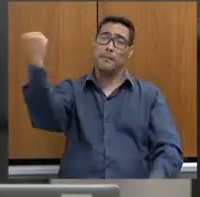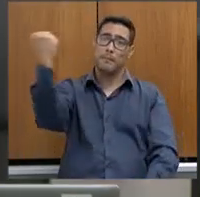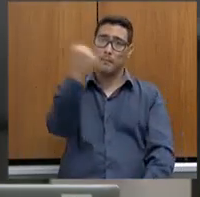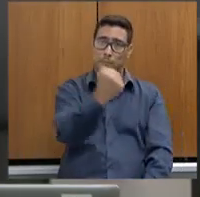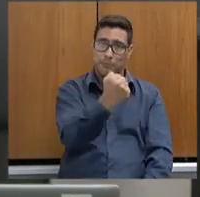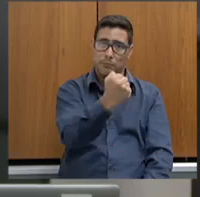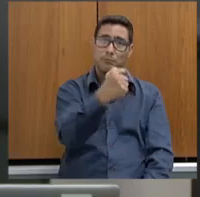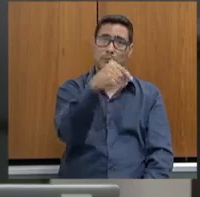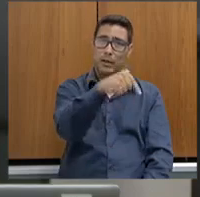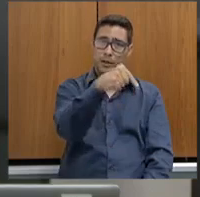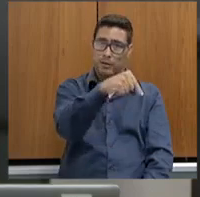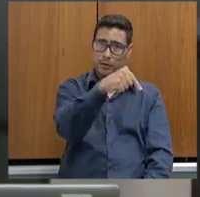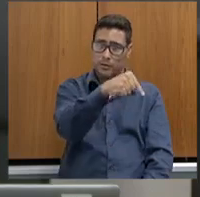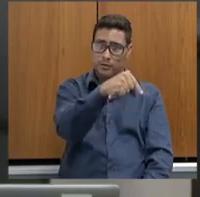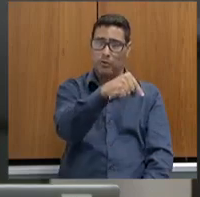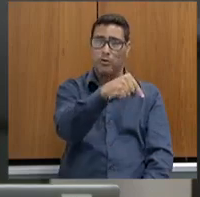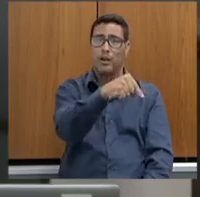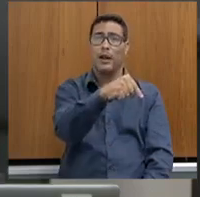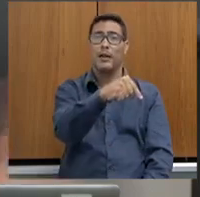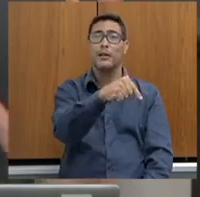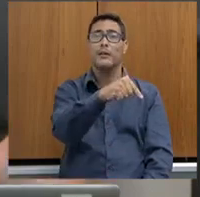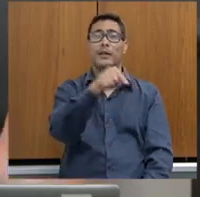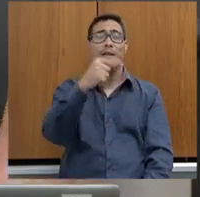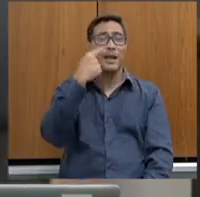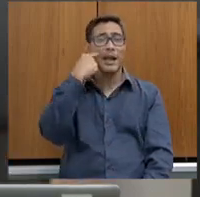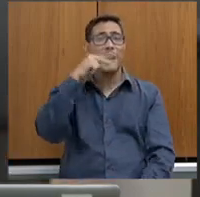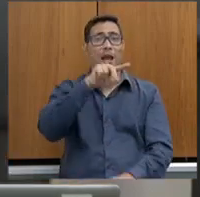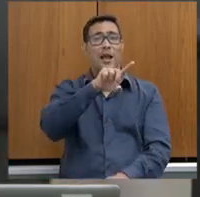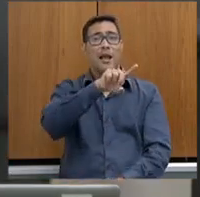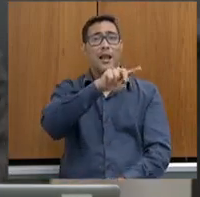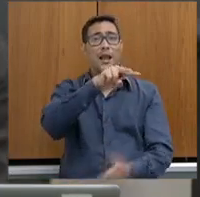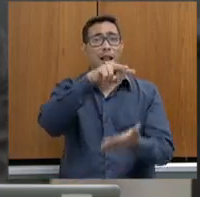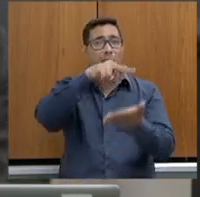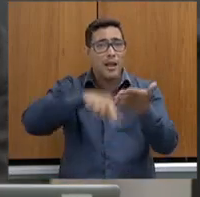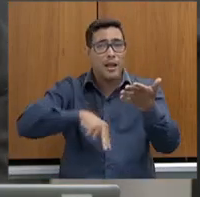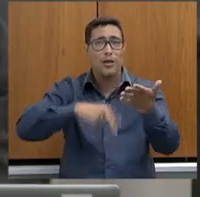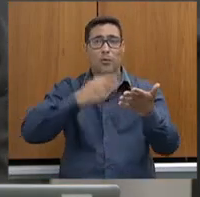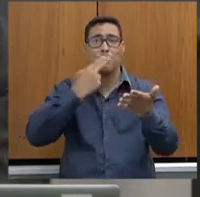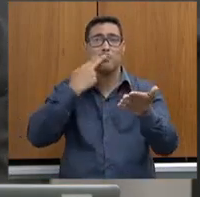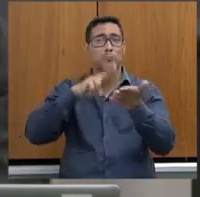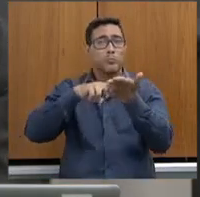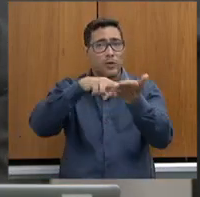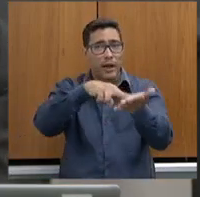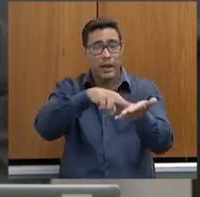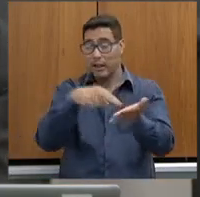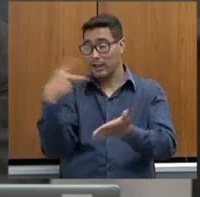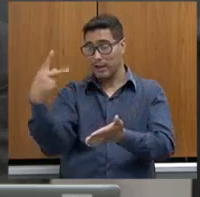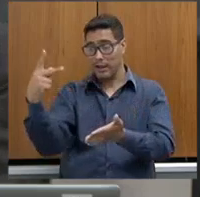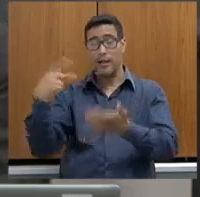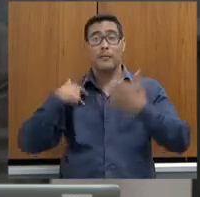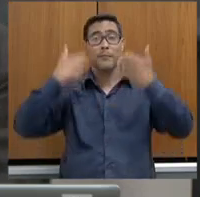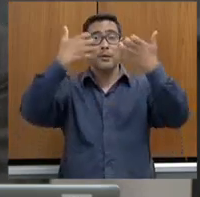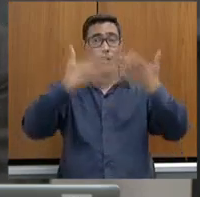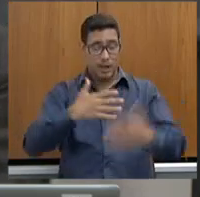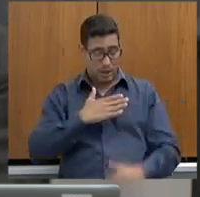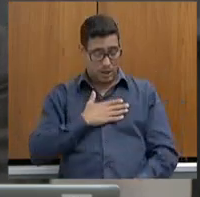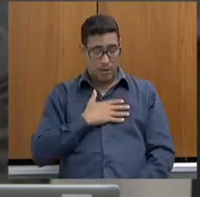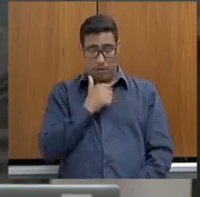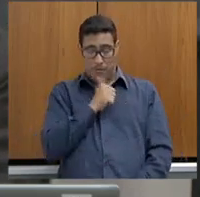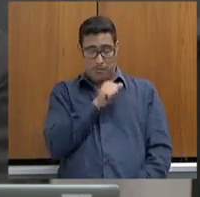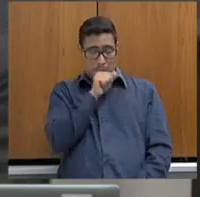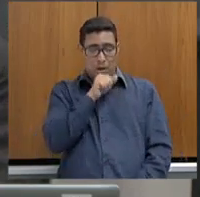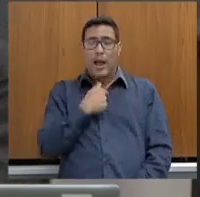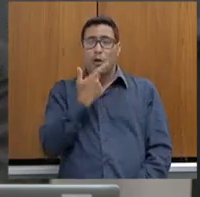comissão, secretário, que o dia de todos nós ficou arrasado dela como mãe, fazendo um relato, um